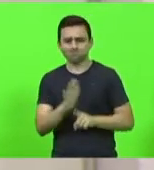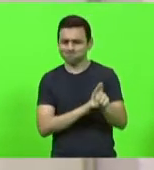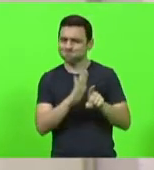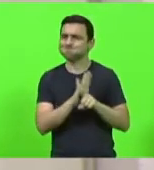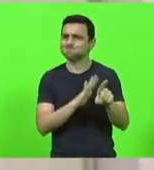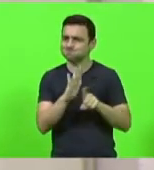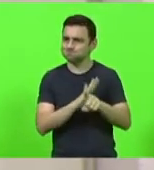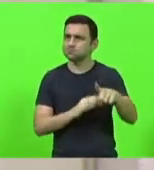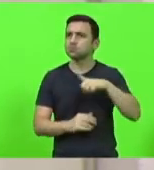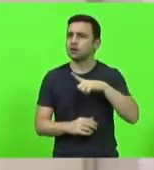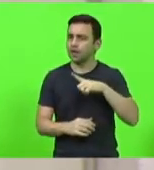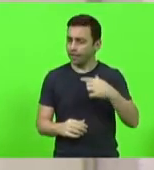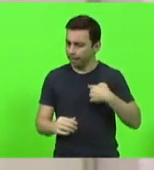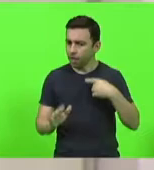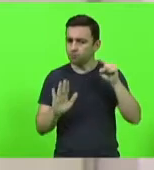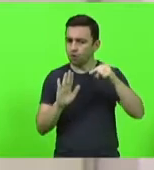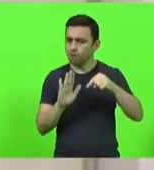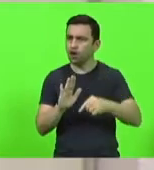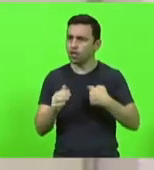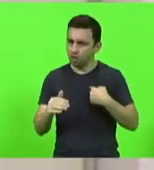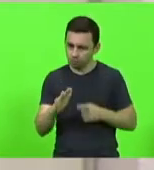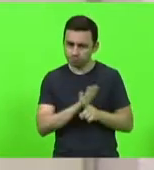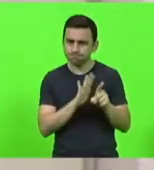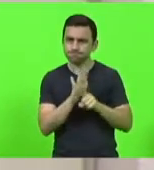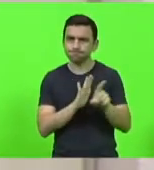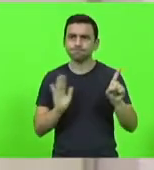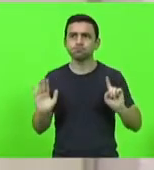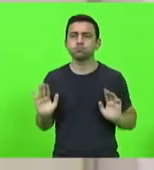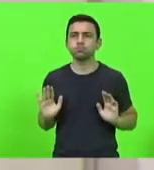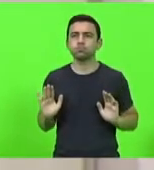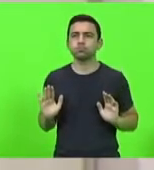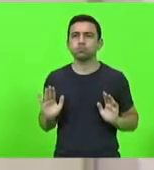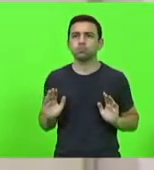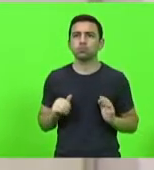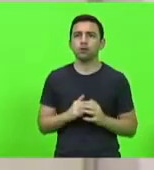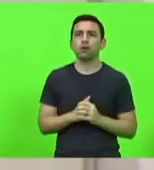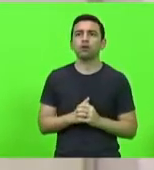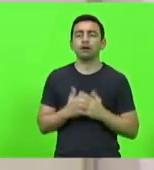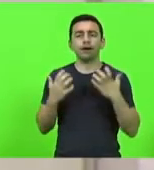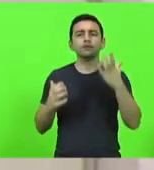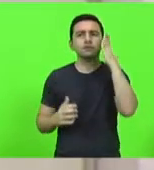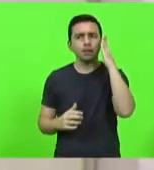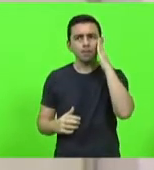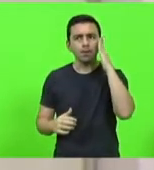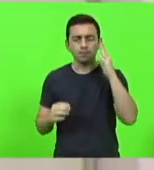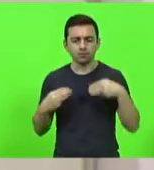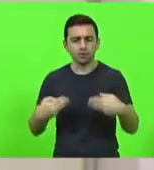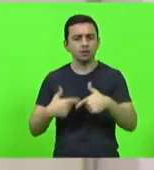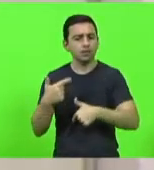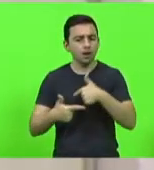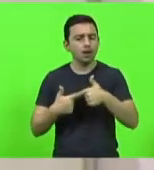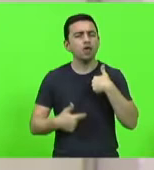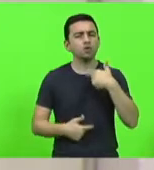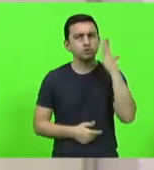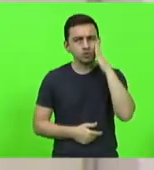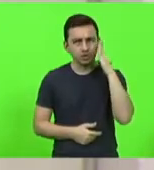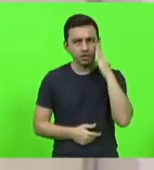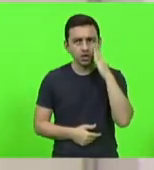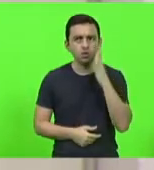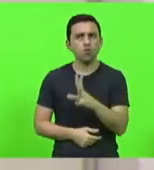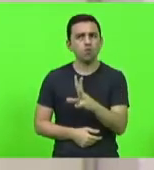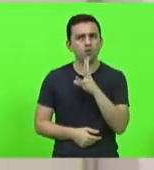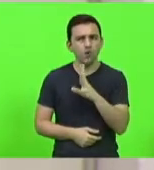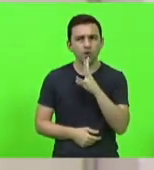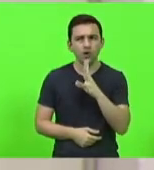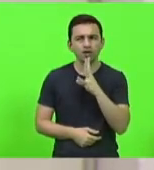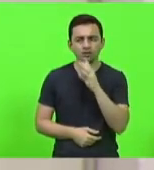E eu vou a fundo, deputada, eu vou a fundo questionando o Ministério do Trabalho, porque eu sei, e conheço muito bem